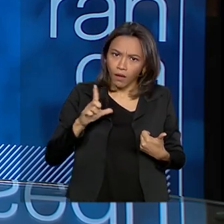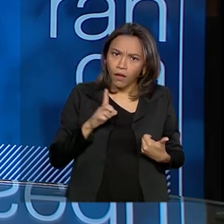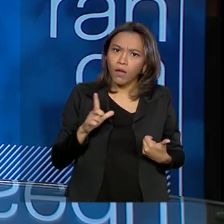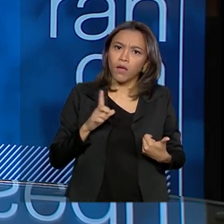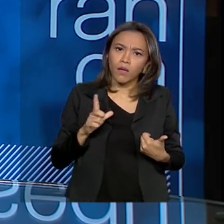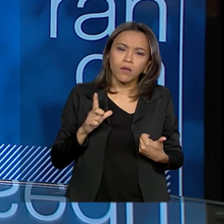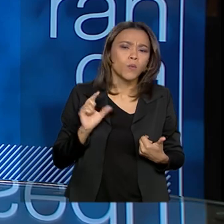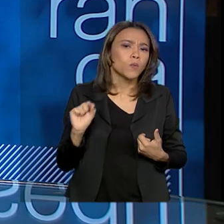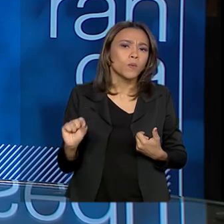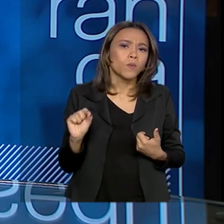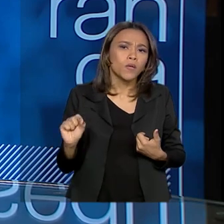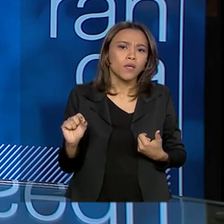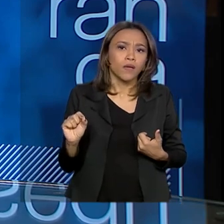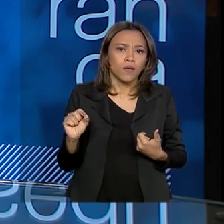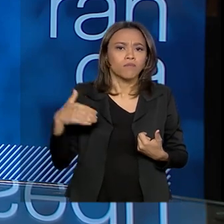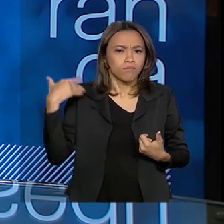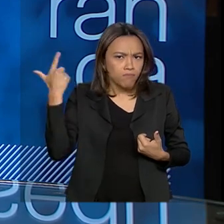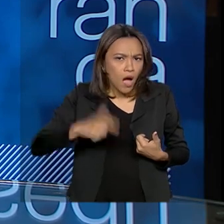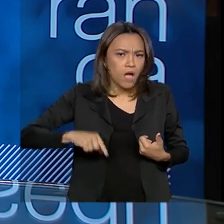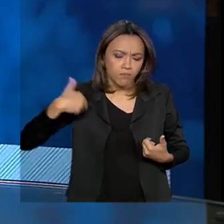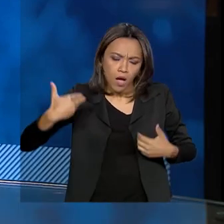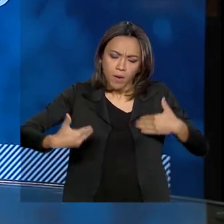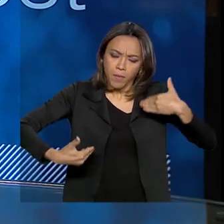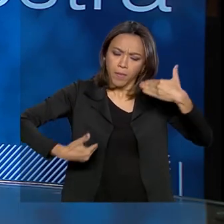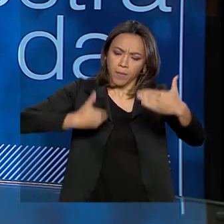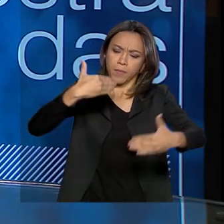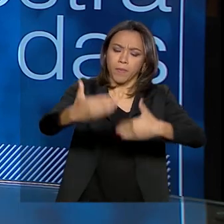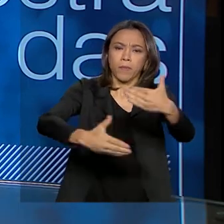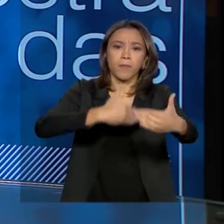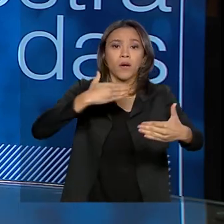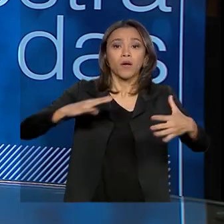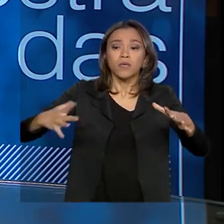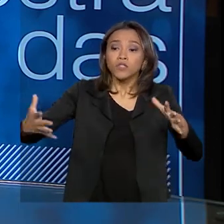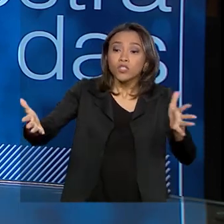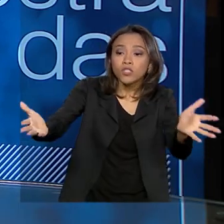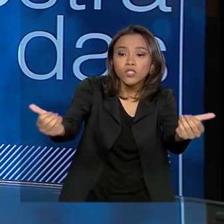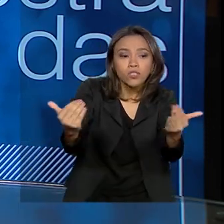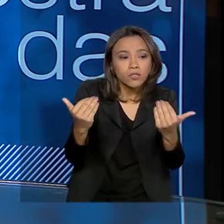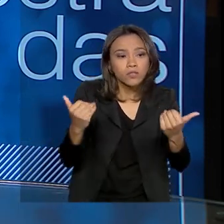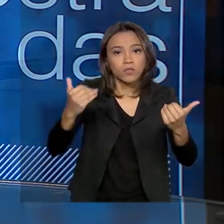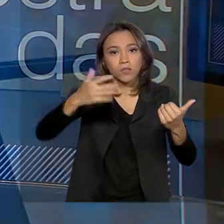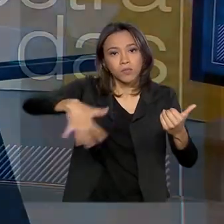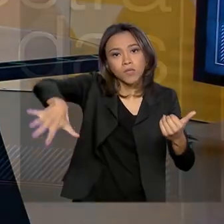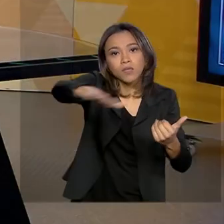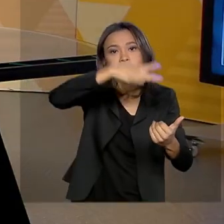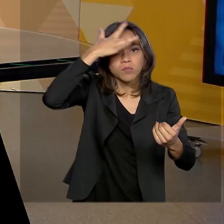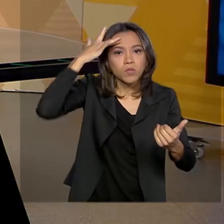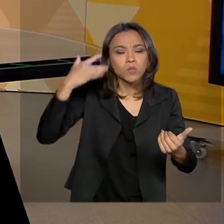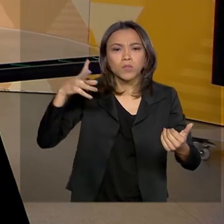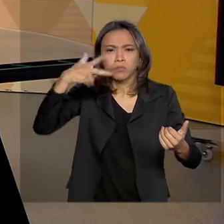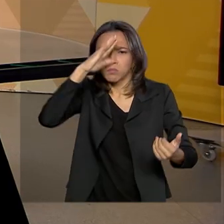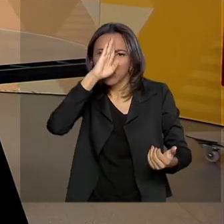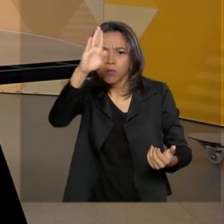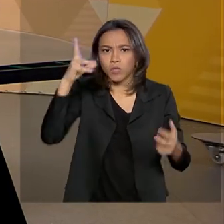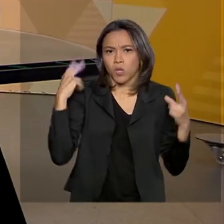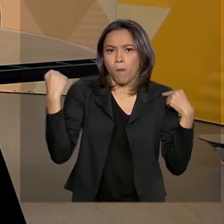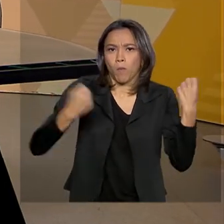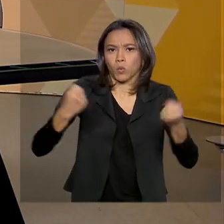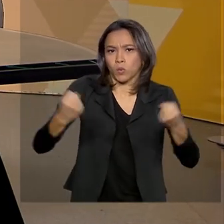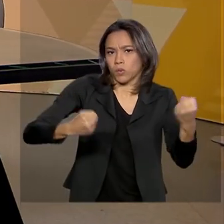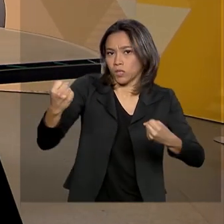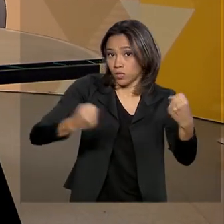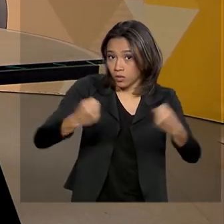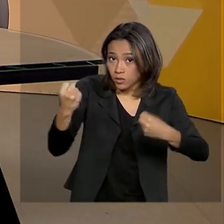espaço para nós crescermos, inteirando, integrando a população, especialmente os motoristas aí que estão dirigindo